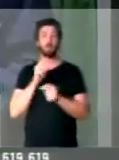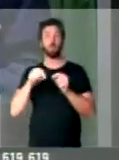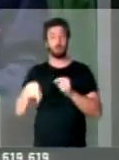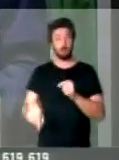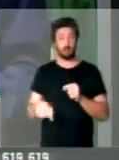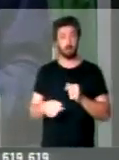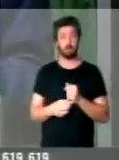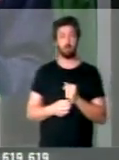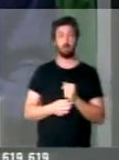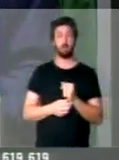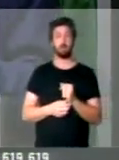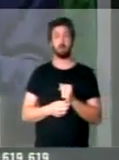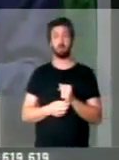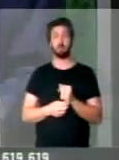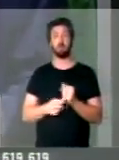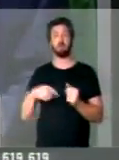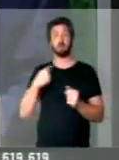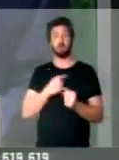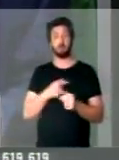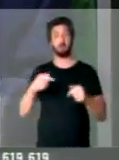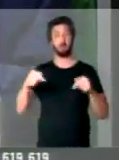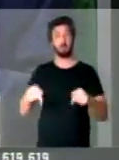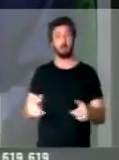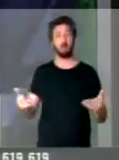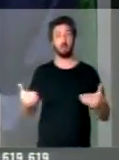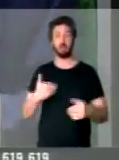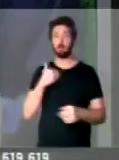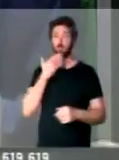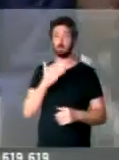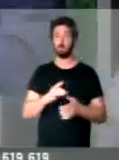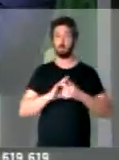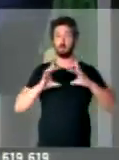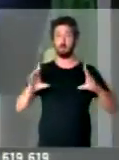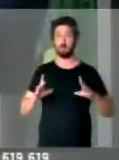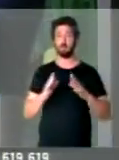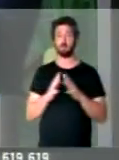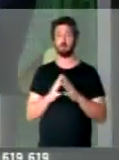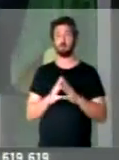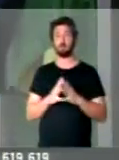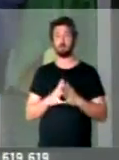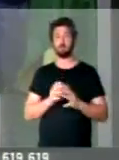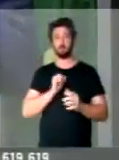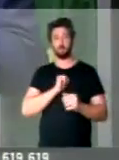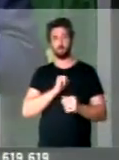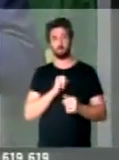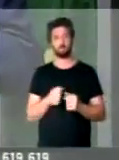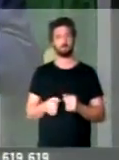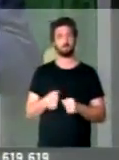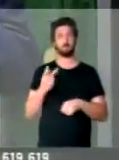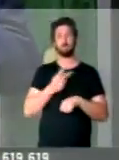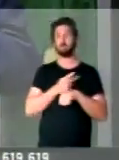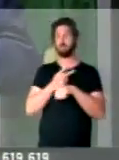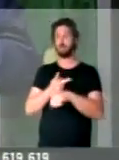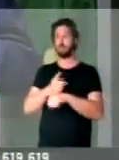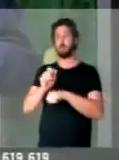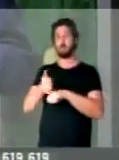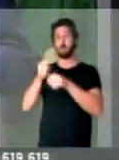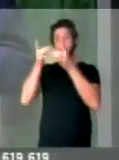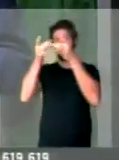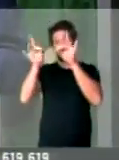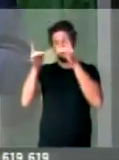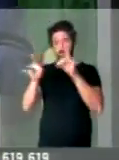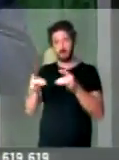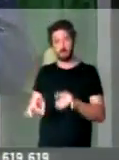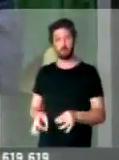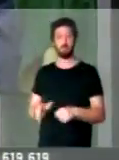por aqui, é que nós estamos, em nome da democracia, procurando aperfeiçoar